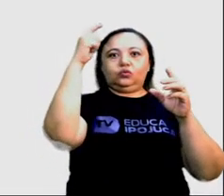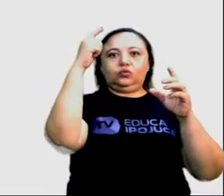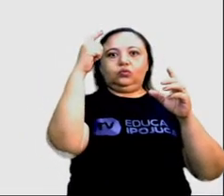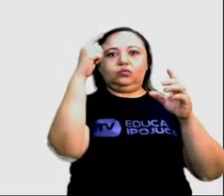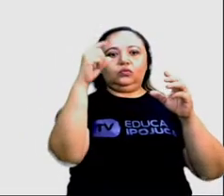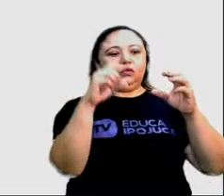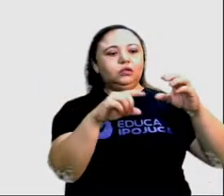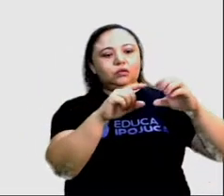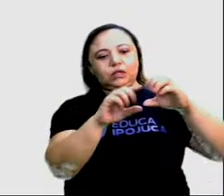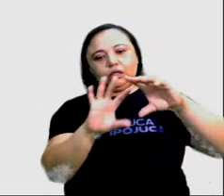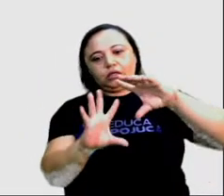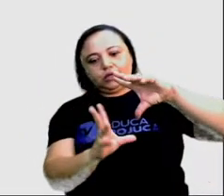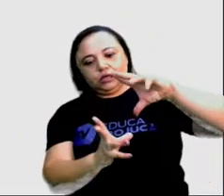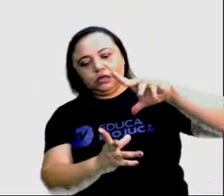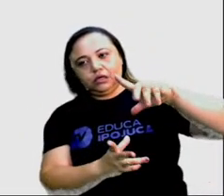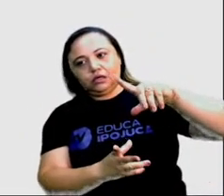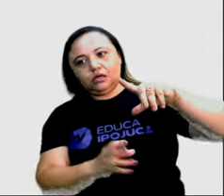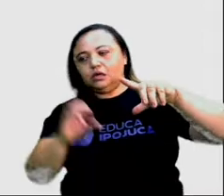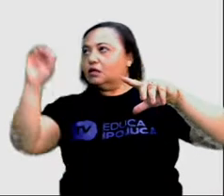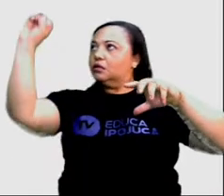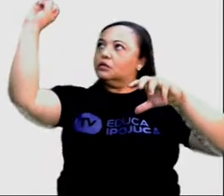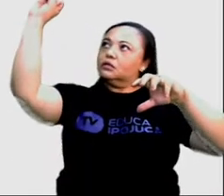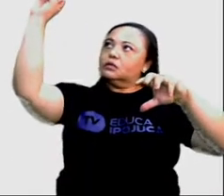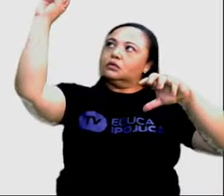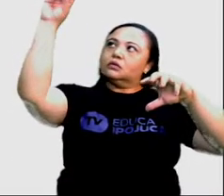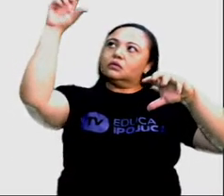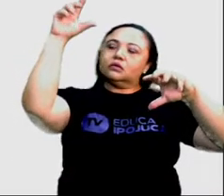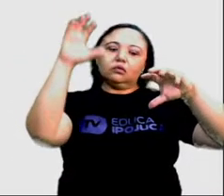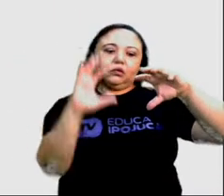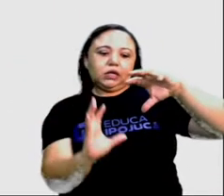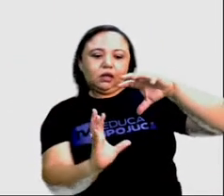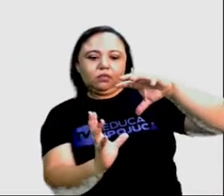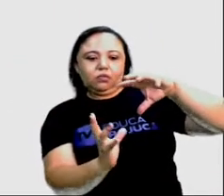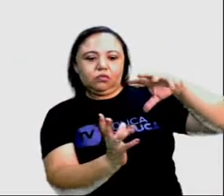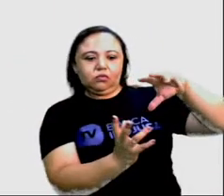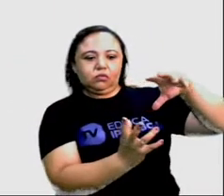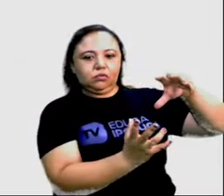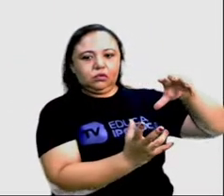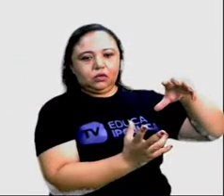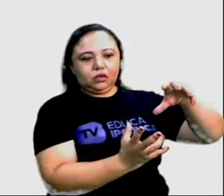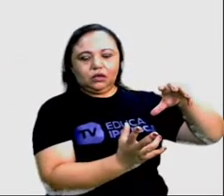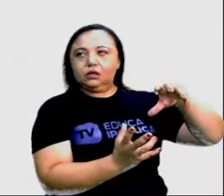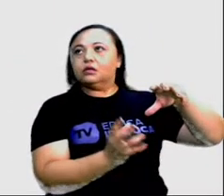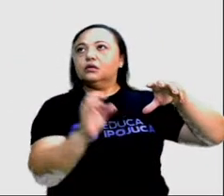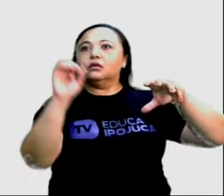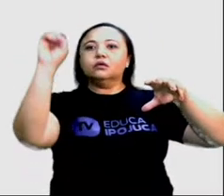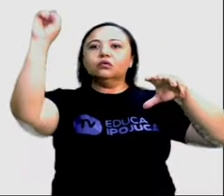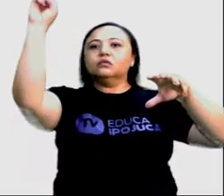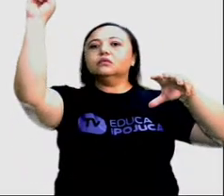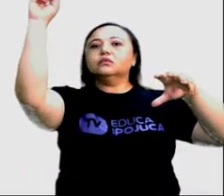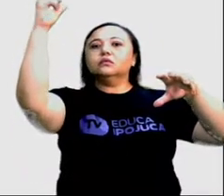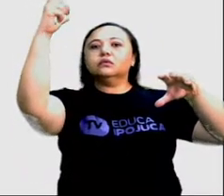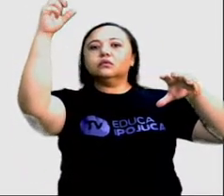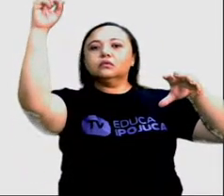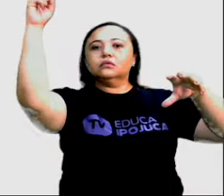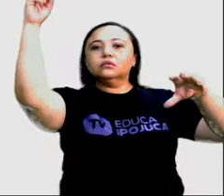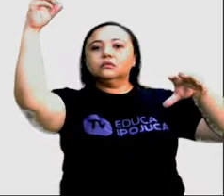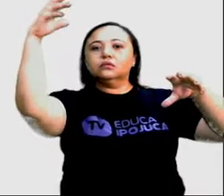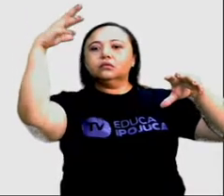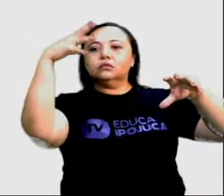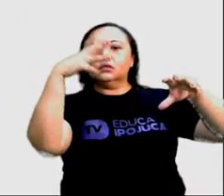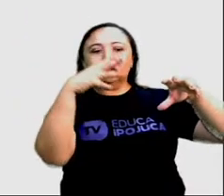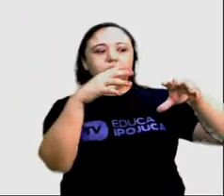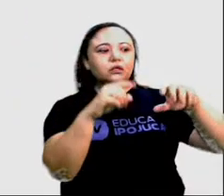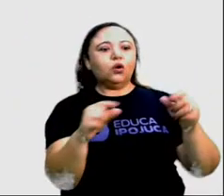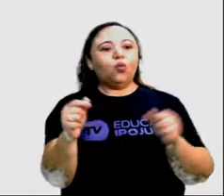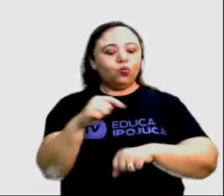este motivo, os hemisférios Sul e Norte sempre estão com as estações opostas. É como a gente vê